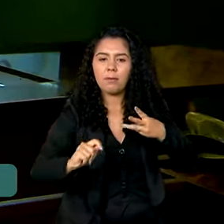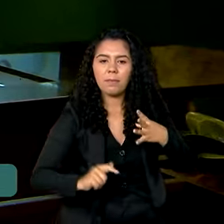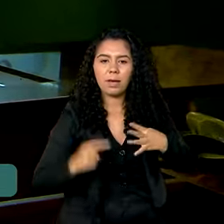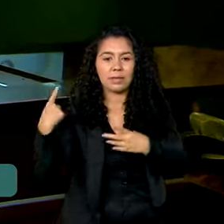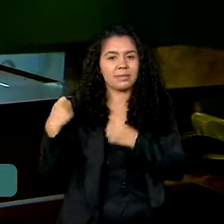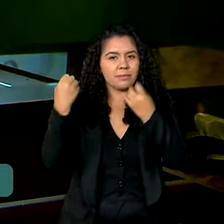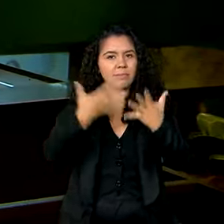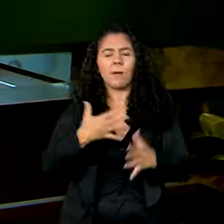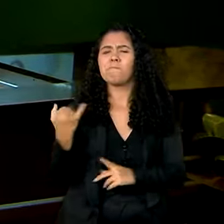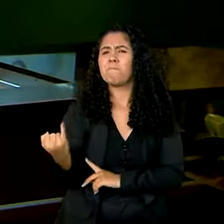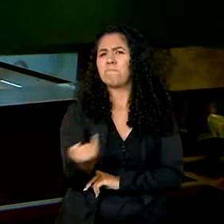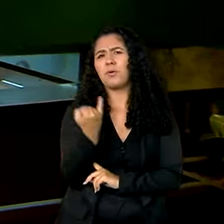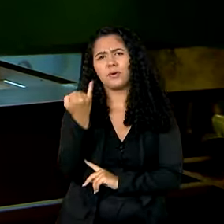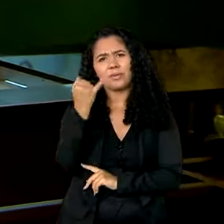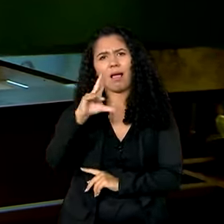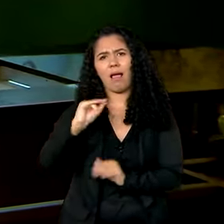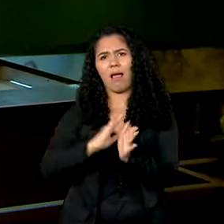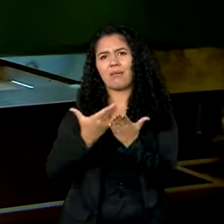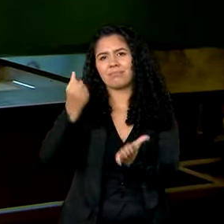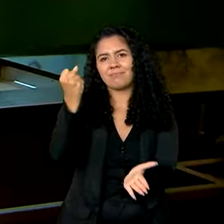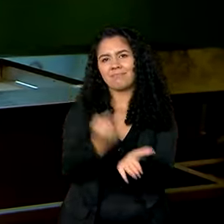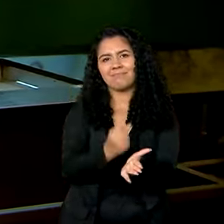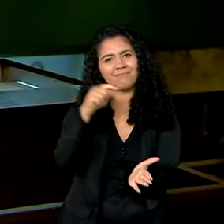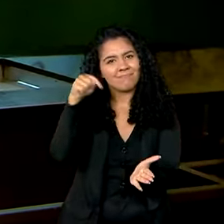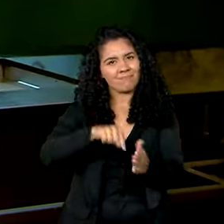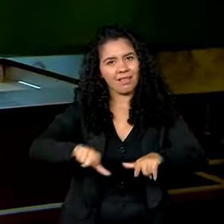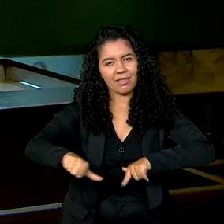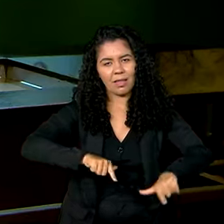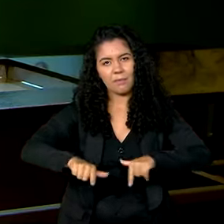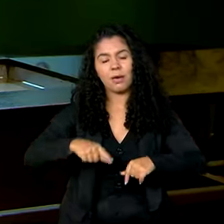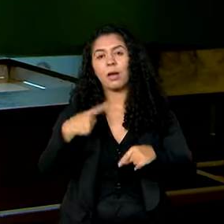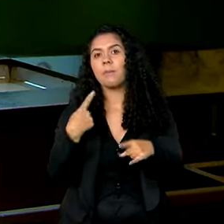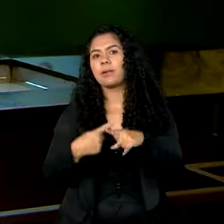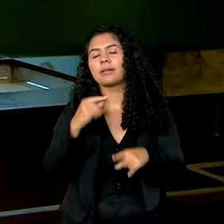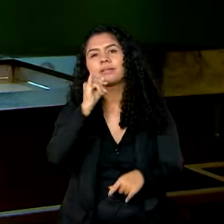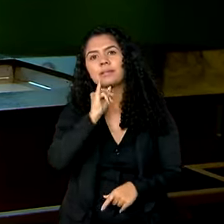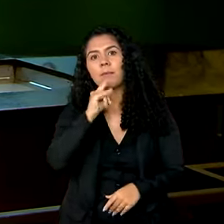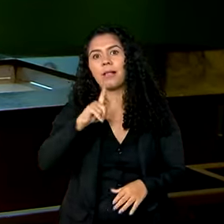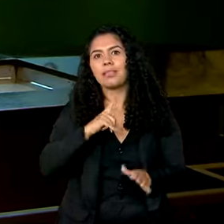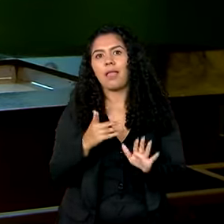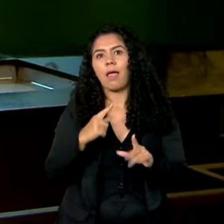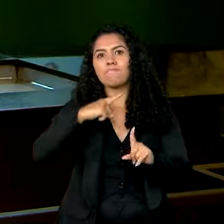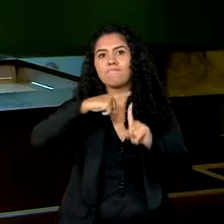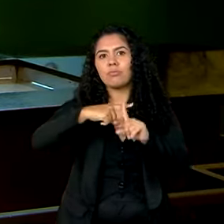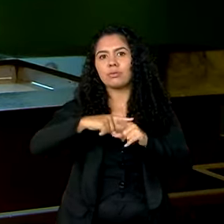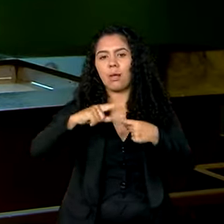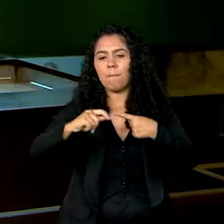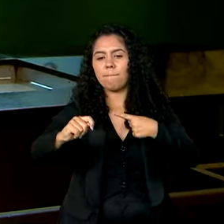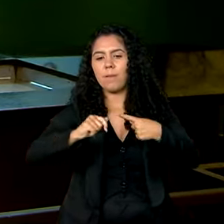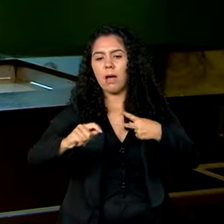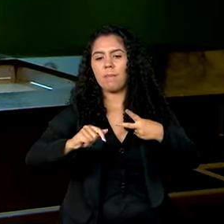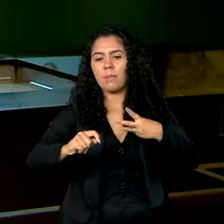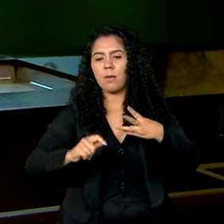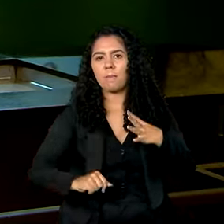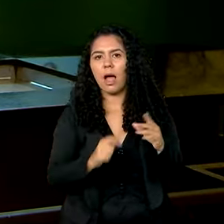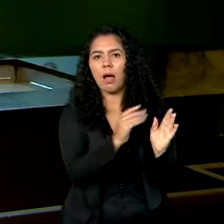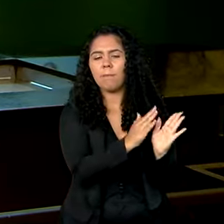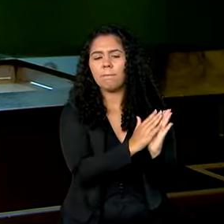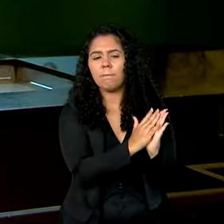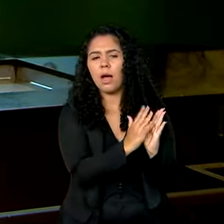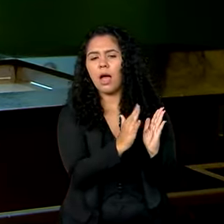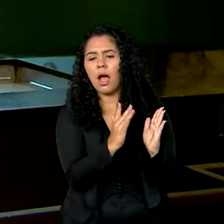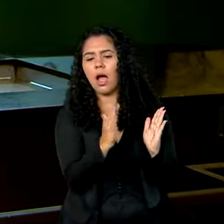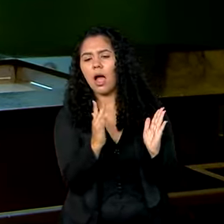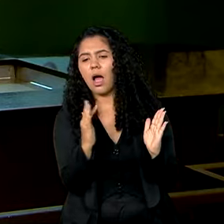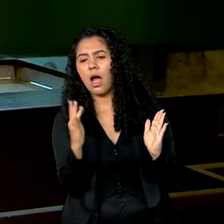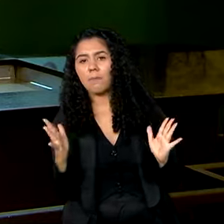carteira assinada é muito importante. Por quê? Porque tem várias demandas, né? A gente tem vários benefícios conforme o tempo. Que pessoas que